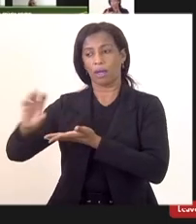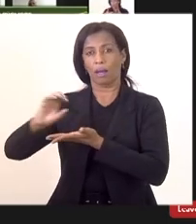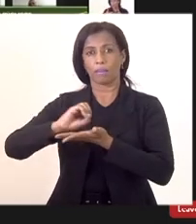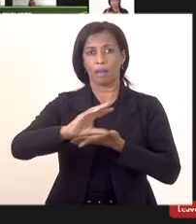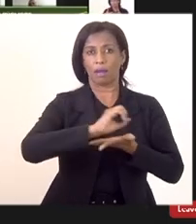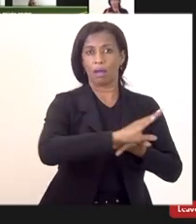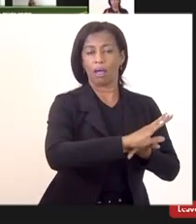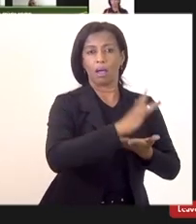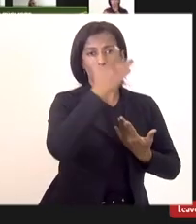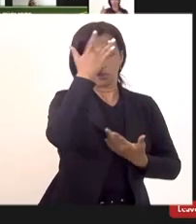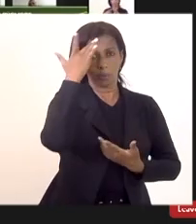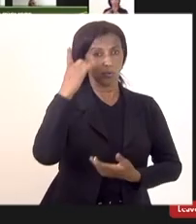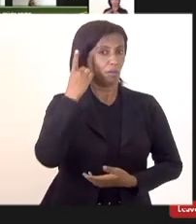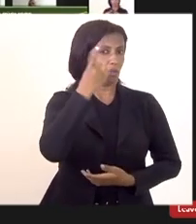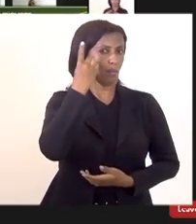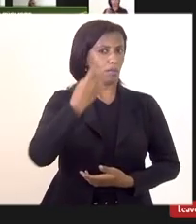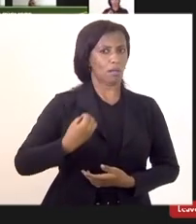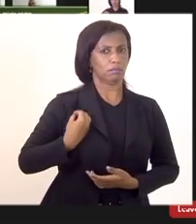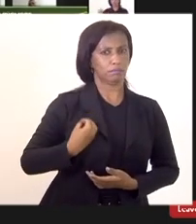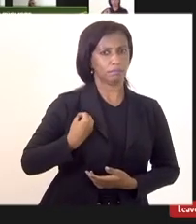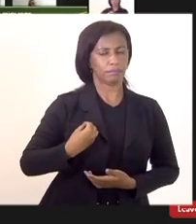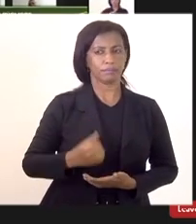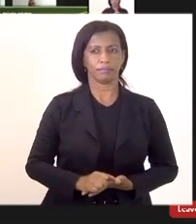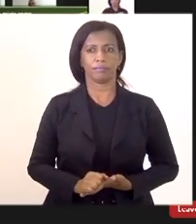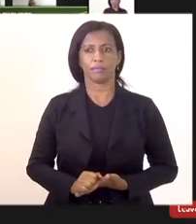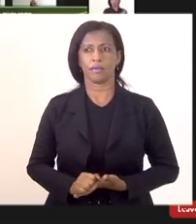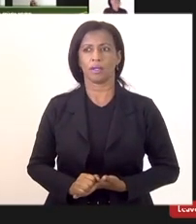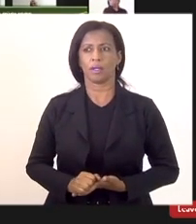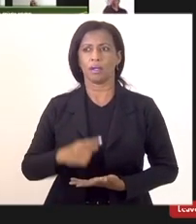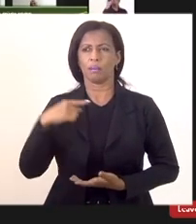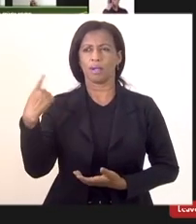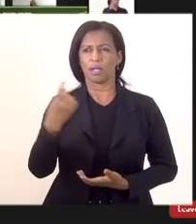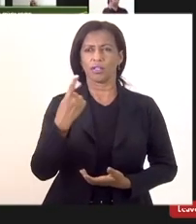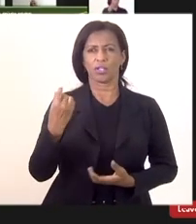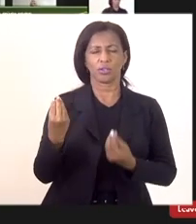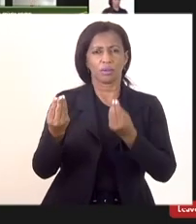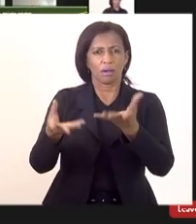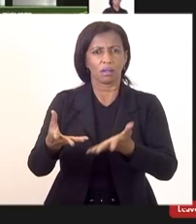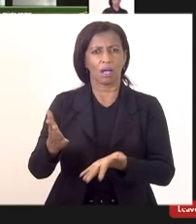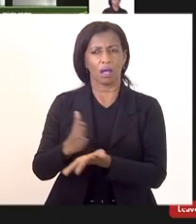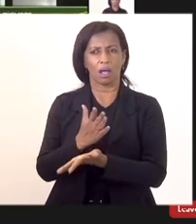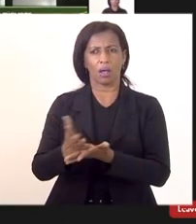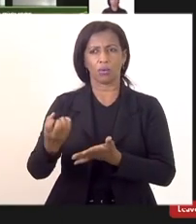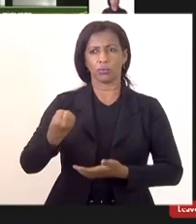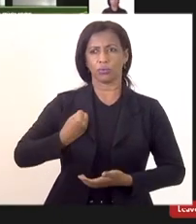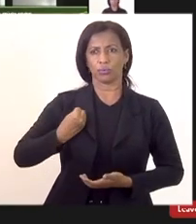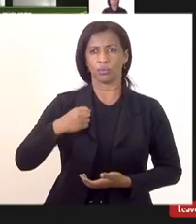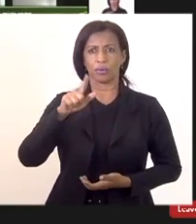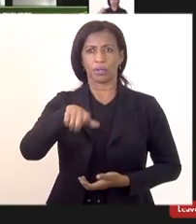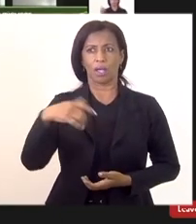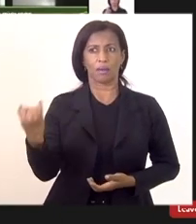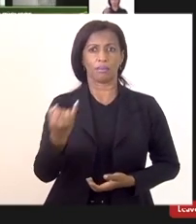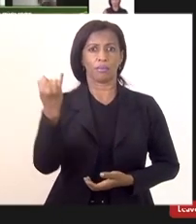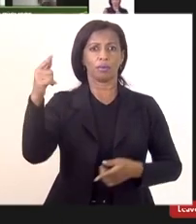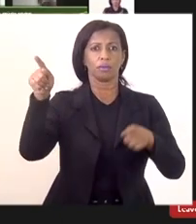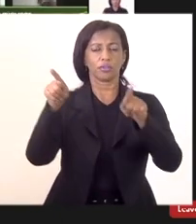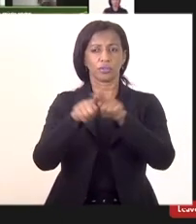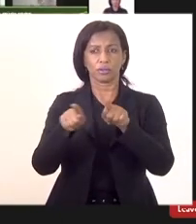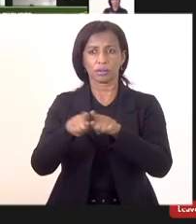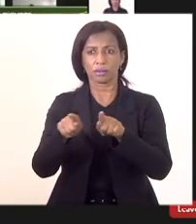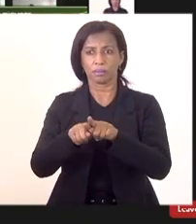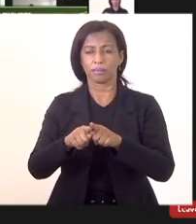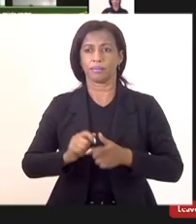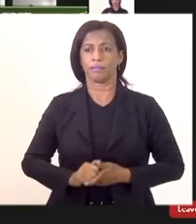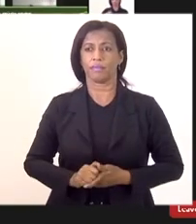gente possa, eu vou fazer aqui um, passar alguns números, porque dá mais dinamismo e é importante também para o Corpo de